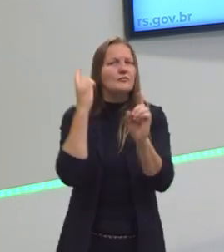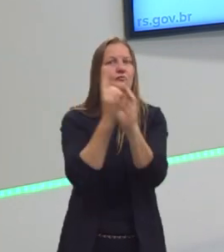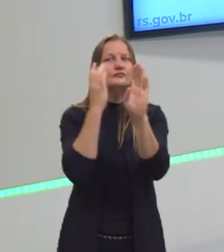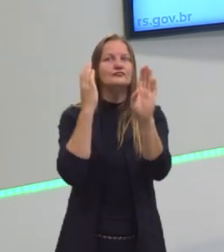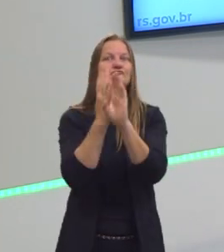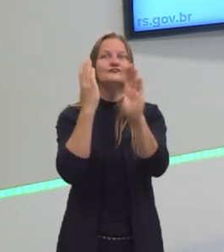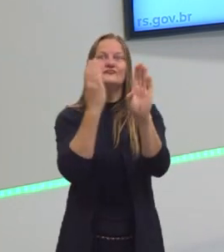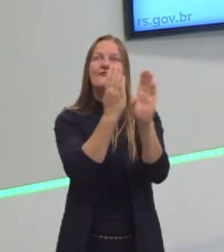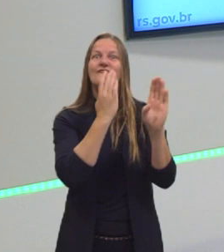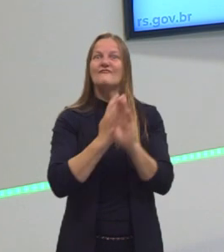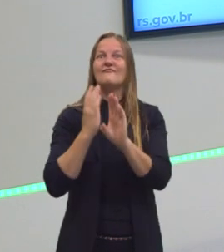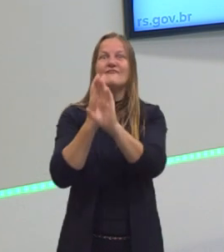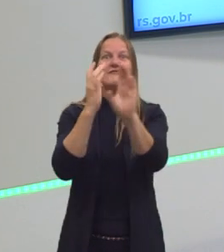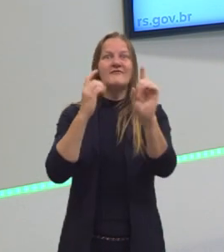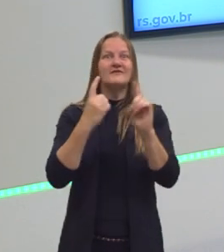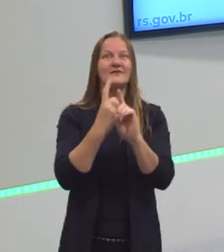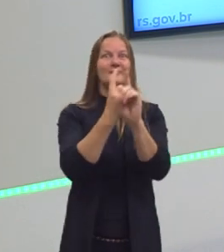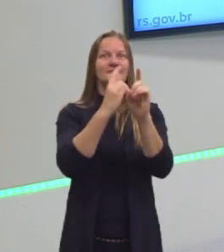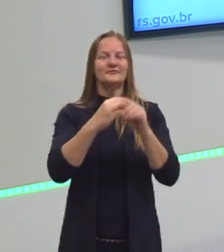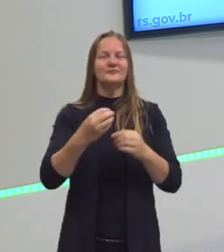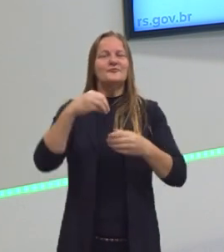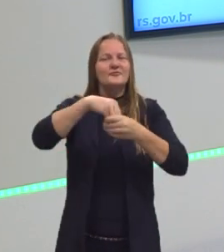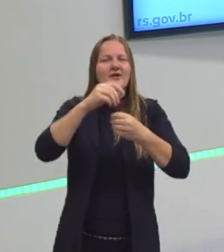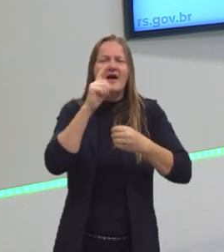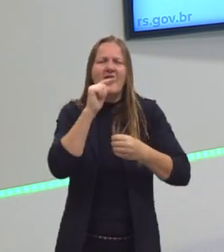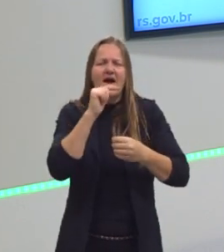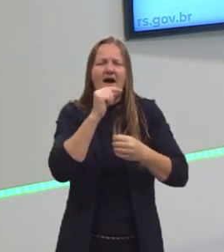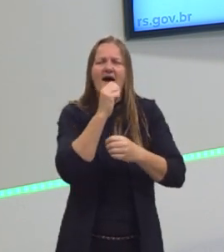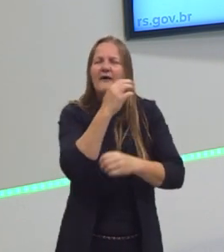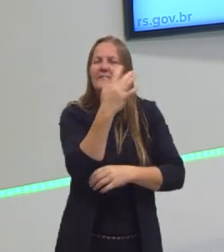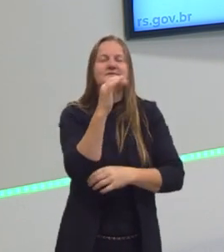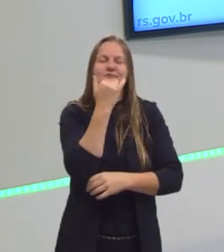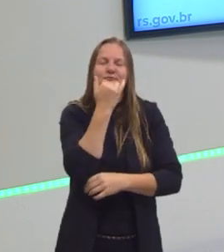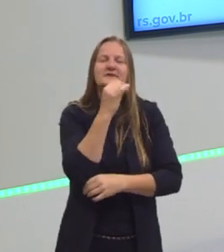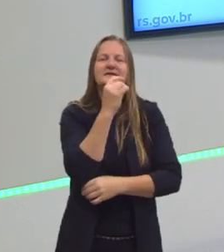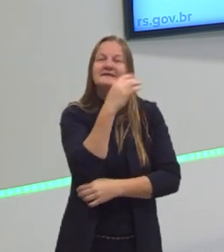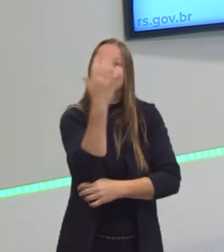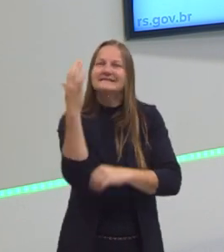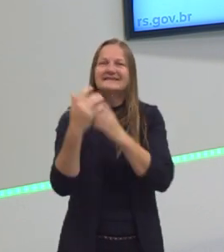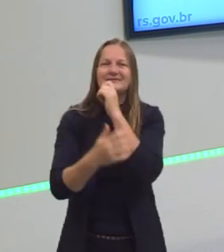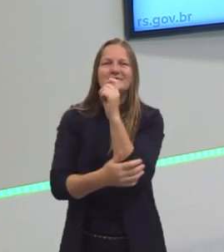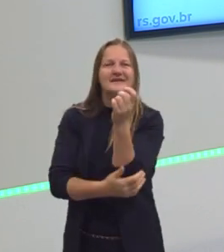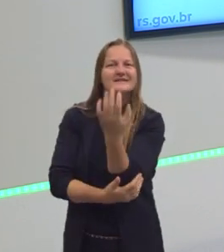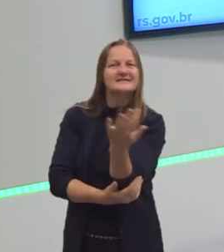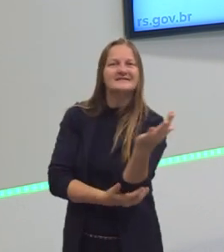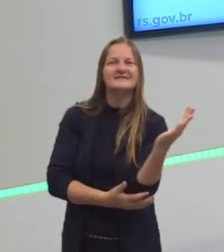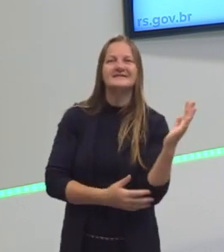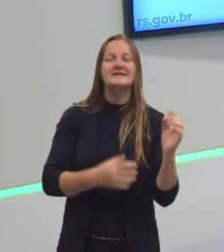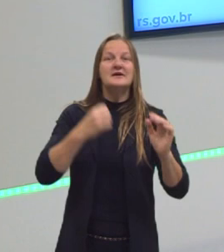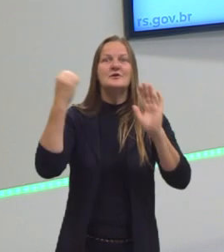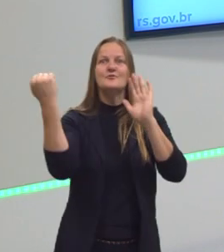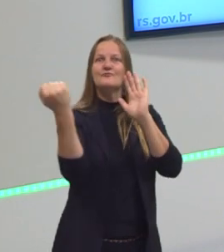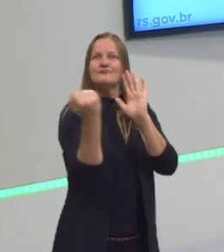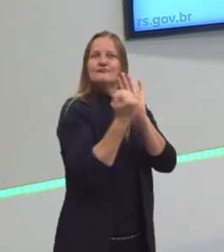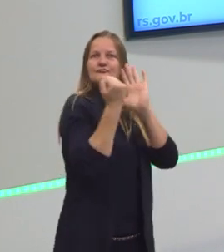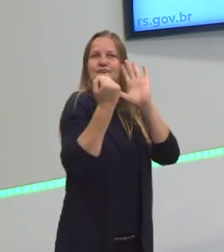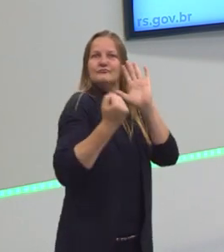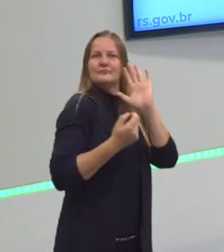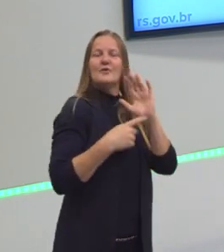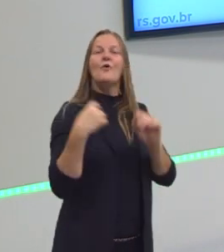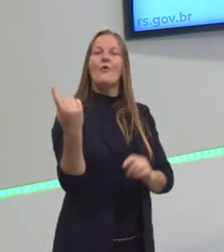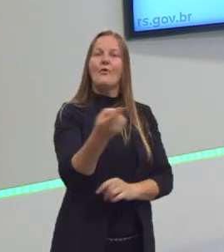essas presentes na natureza, na arte, como a proporção. Então, deixaram a marca deles, e nós